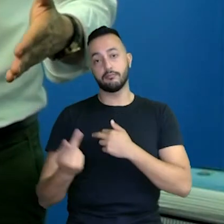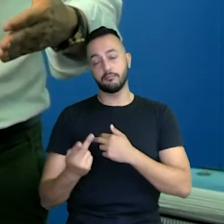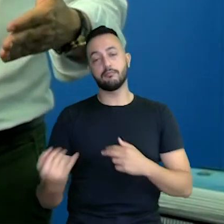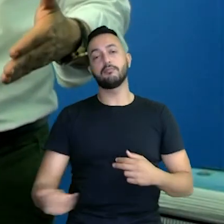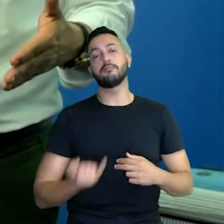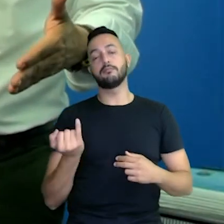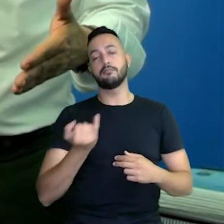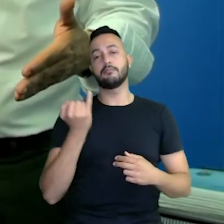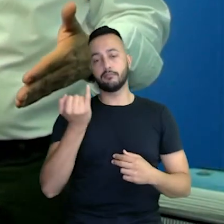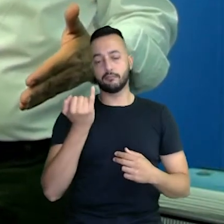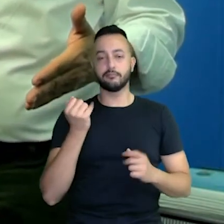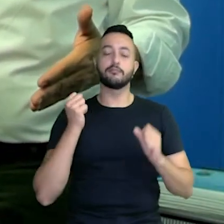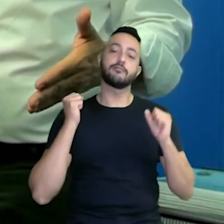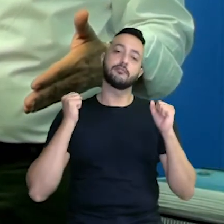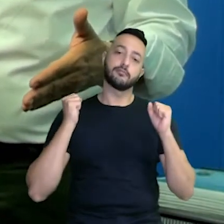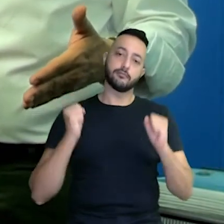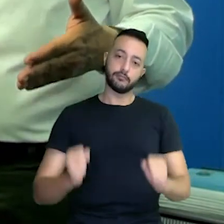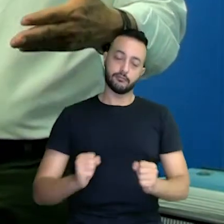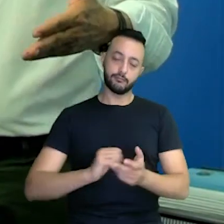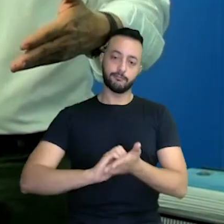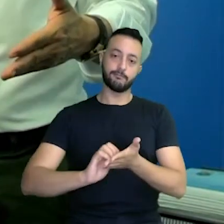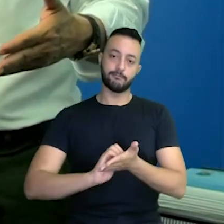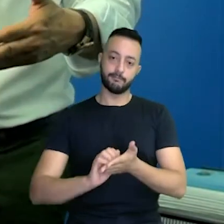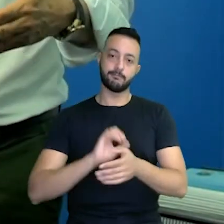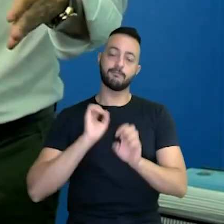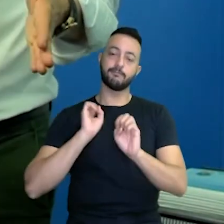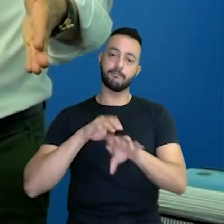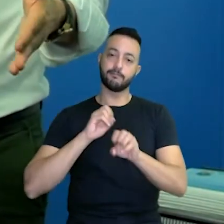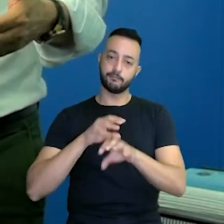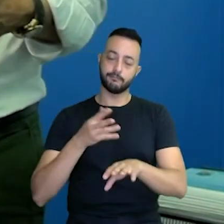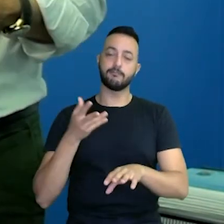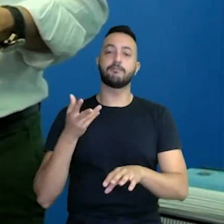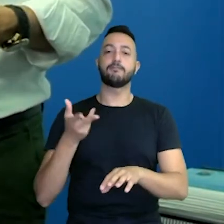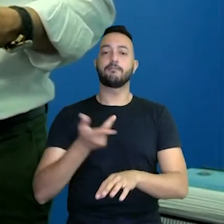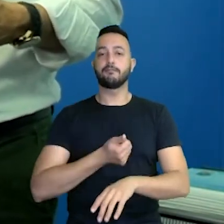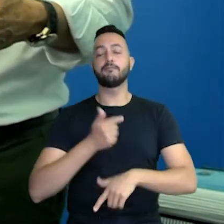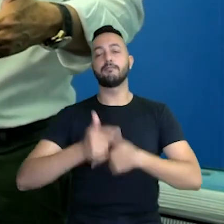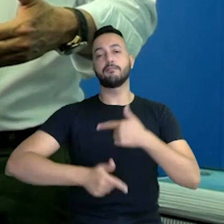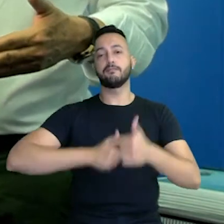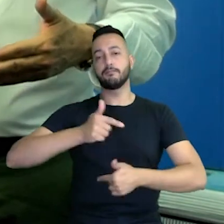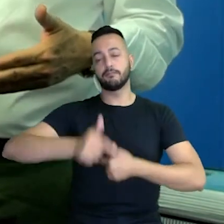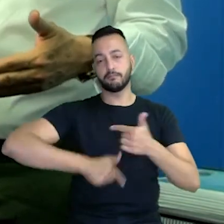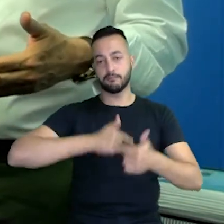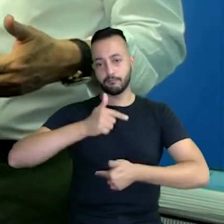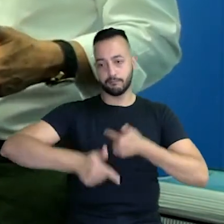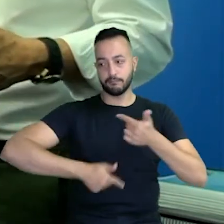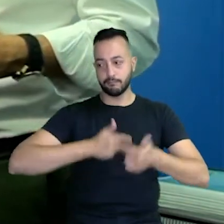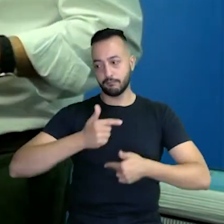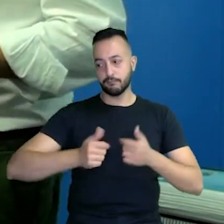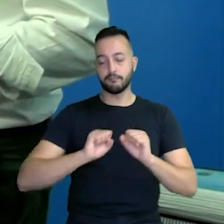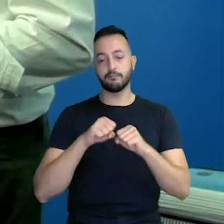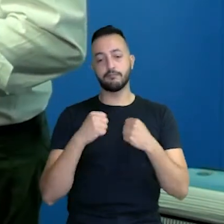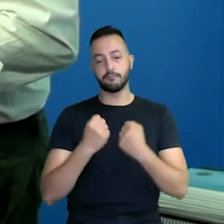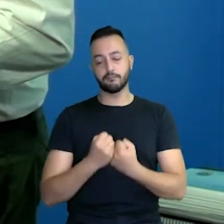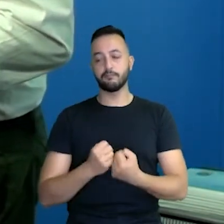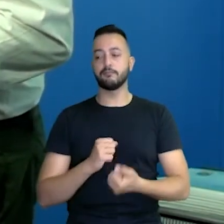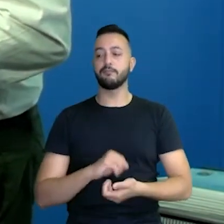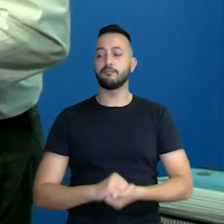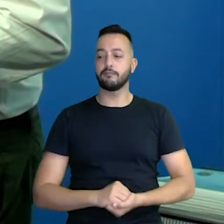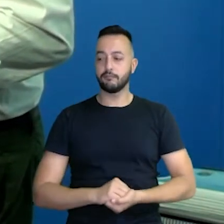grande importância para que a gente possa ter uma Secretaria da Educação eficiente, trabalhando para a sociedade.